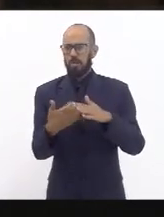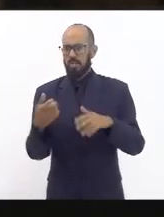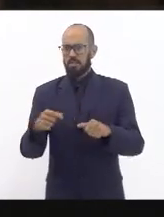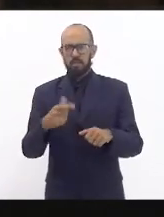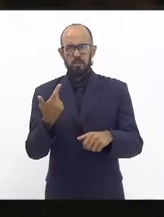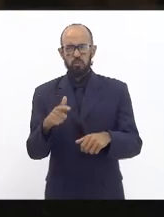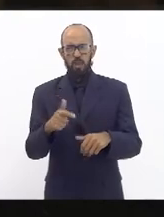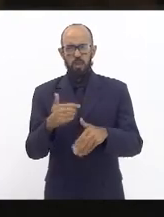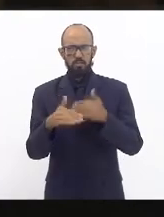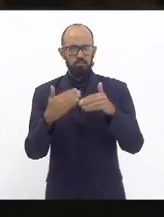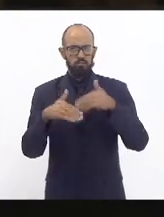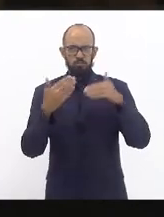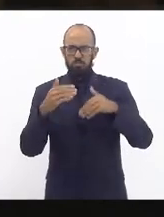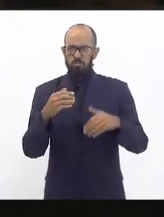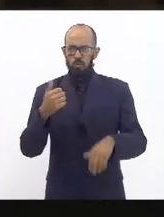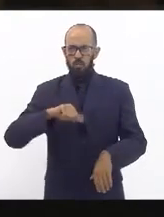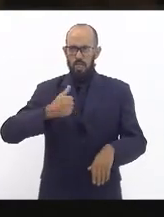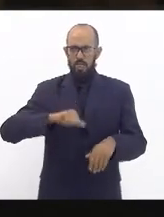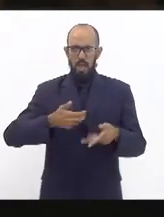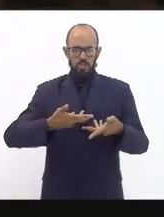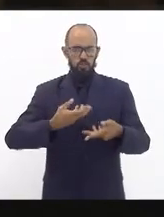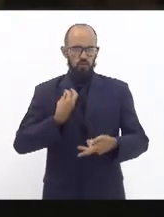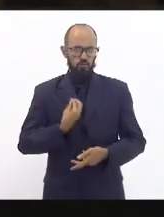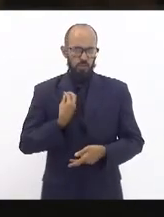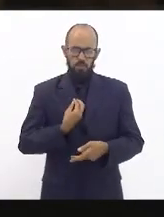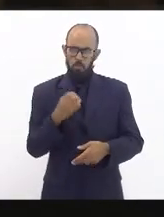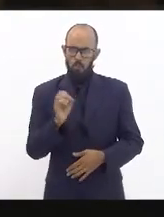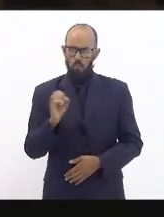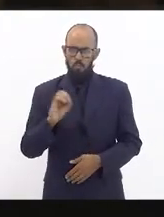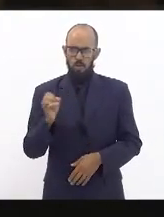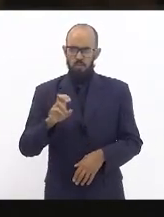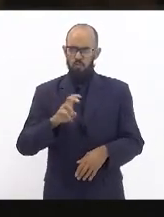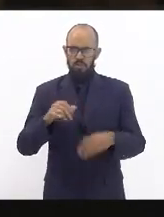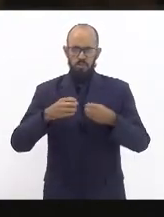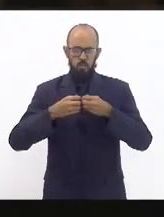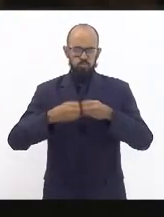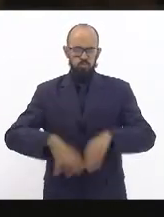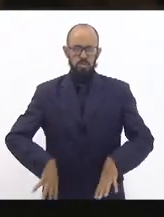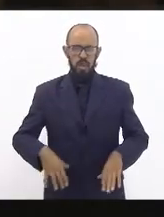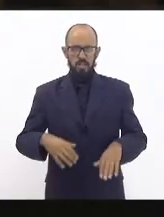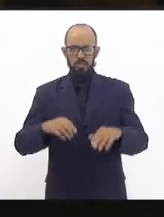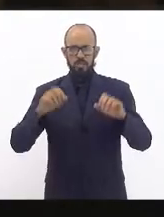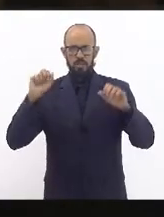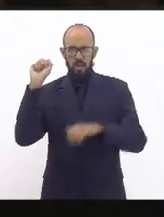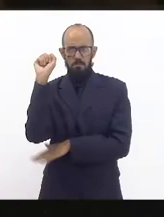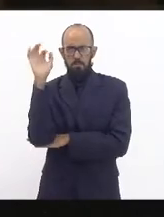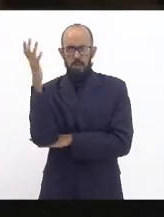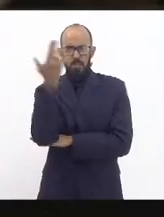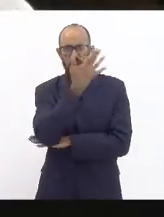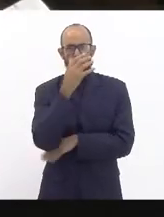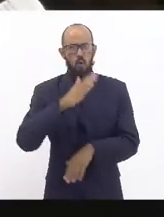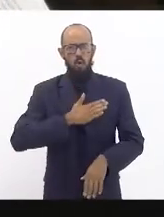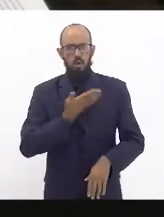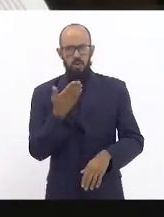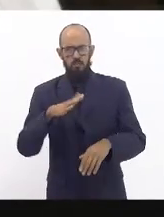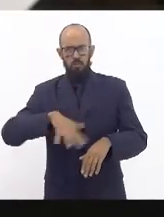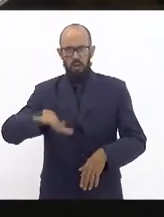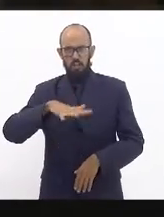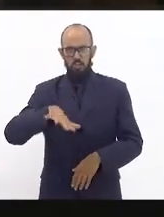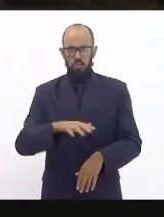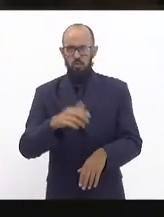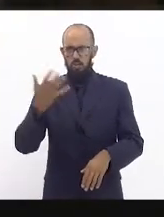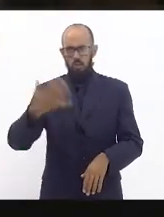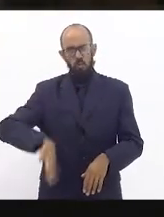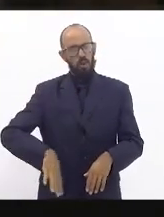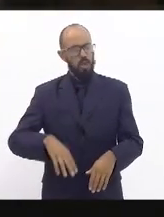não vai trazer melhor de vida para ninguém vai ser um desastre vai ser um desastre ambiental de grande repercussão na região e eu